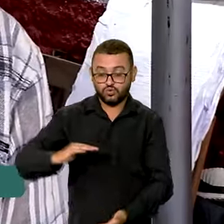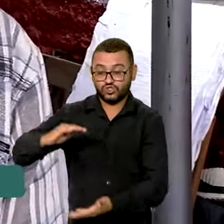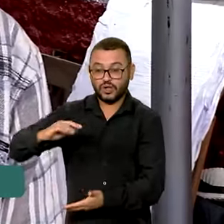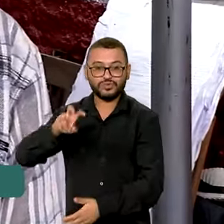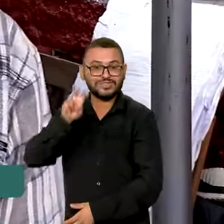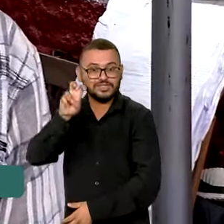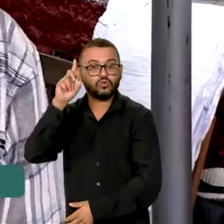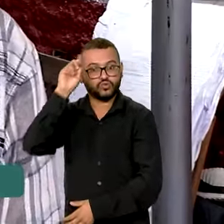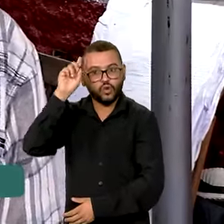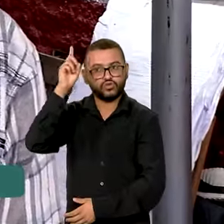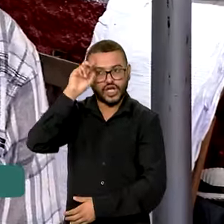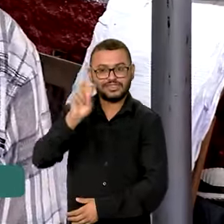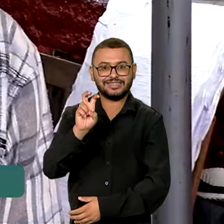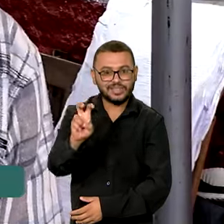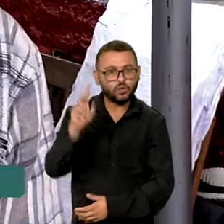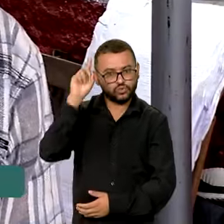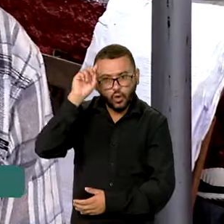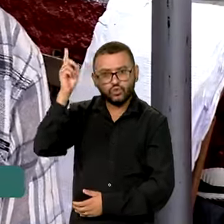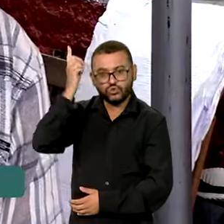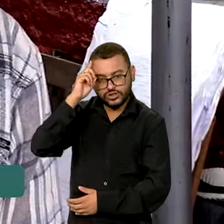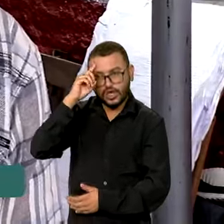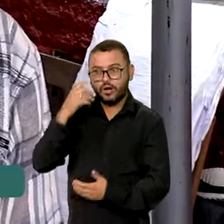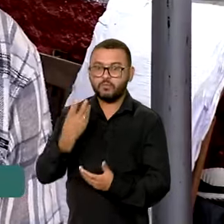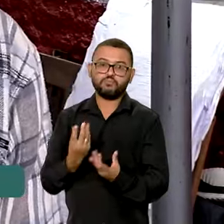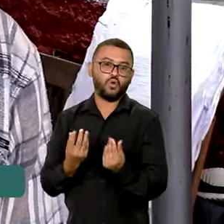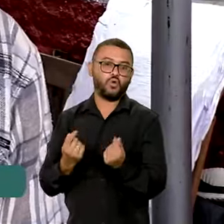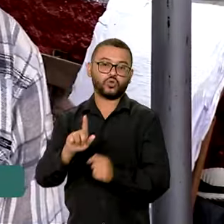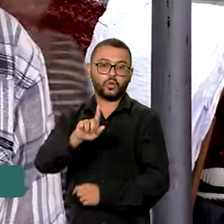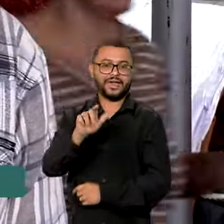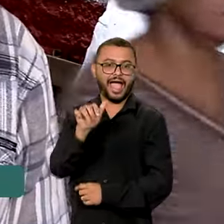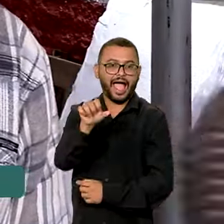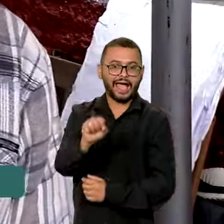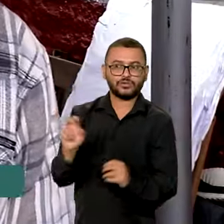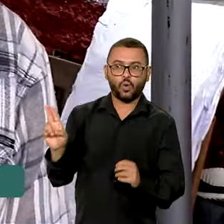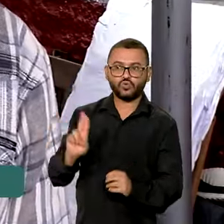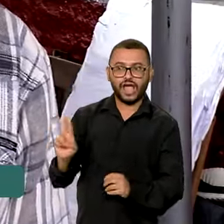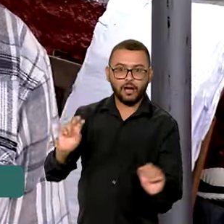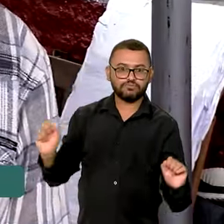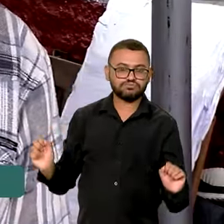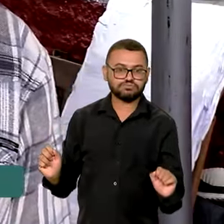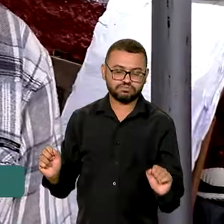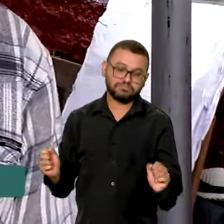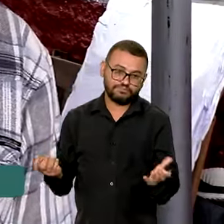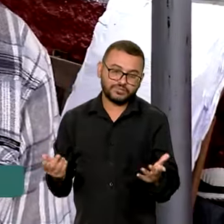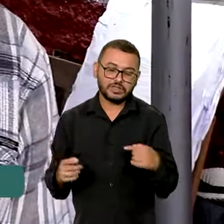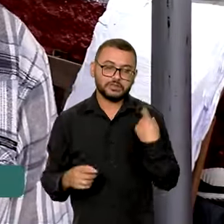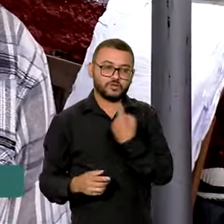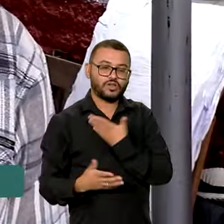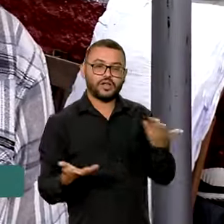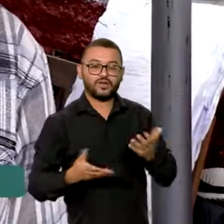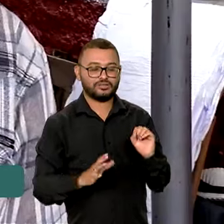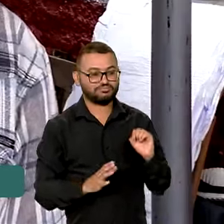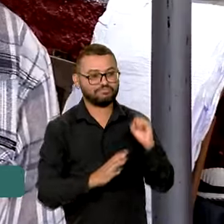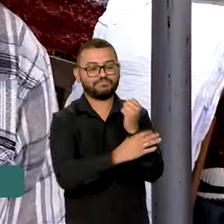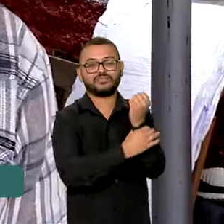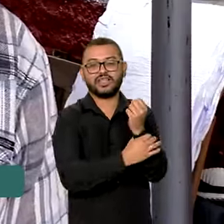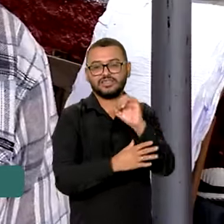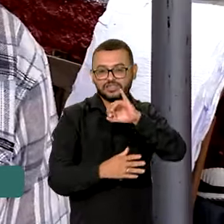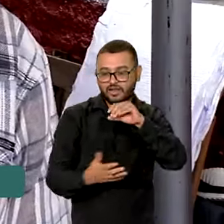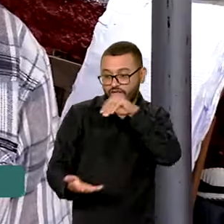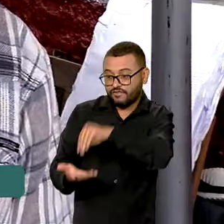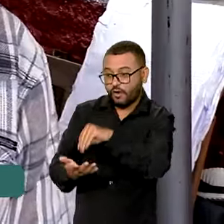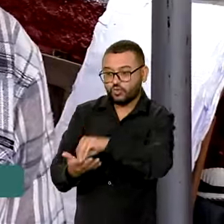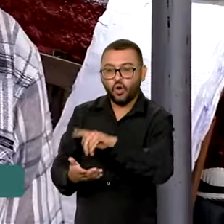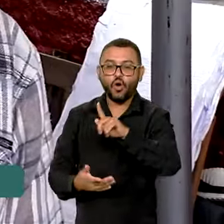dia. Então a quantidade de gás é imensa, e a gente tendo essa segurança de que quando faltou o